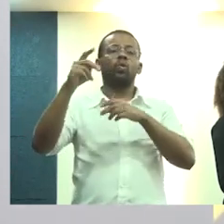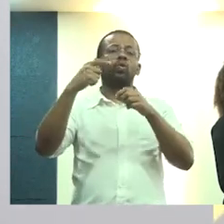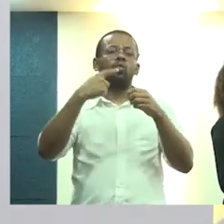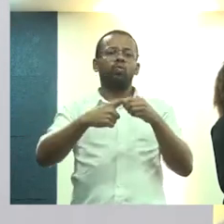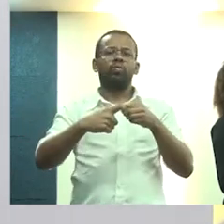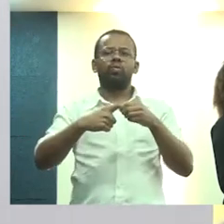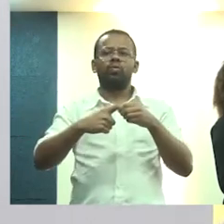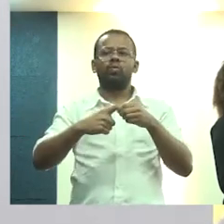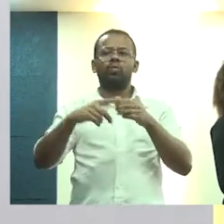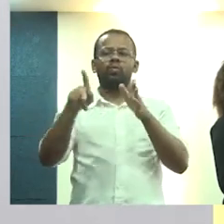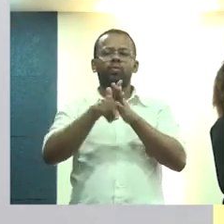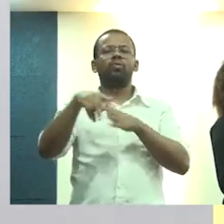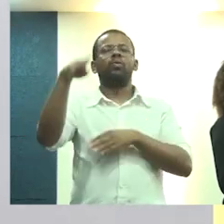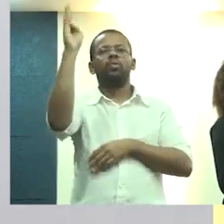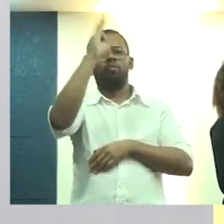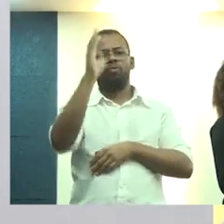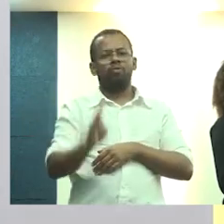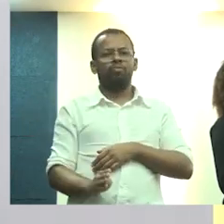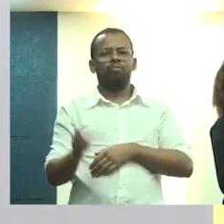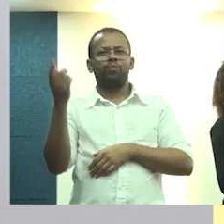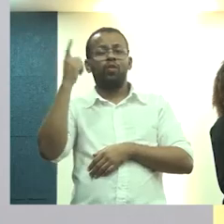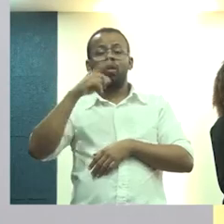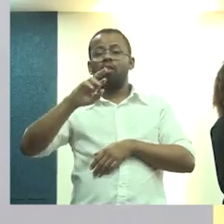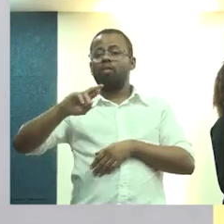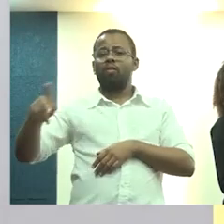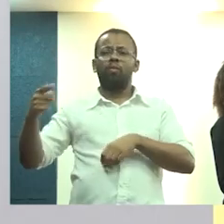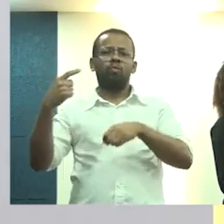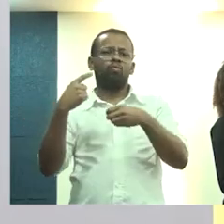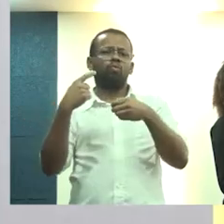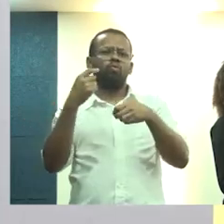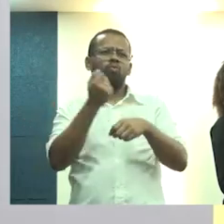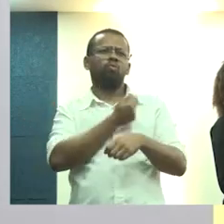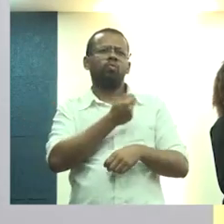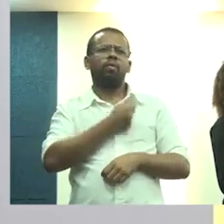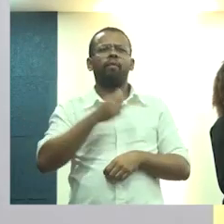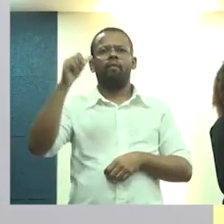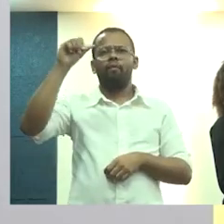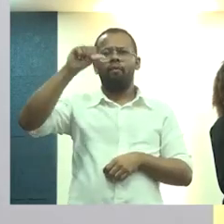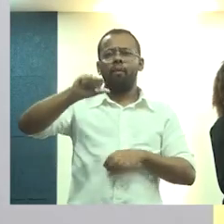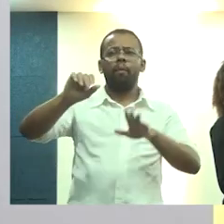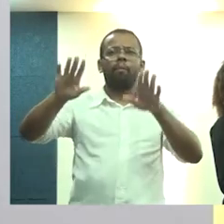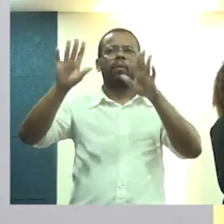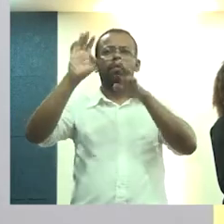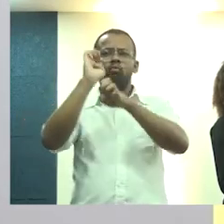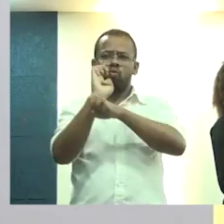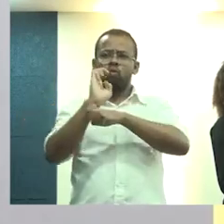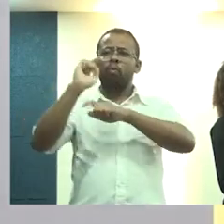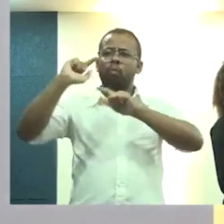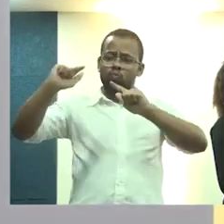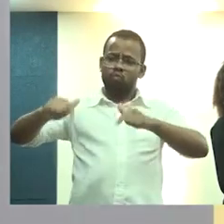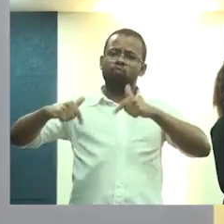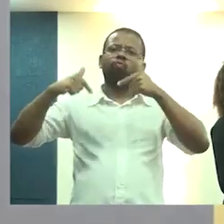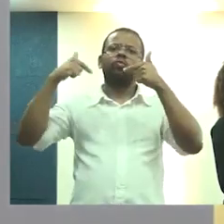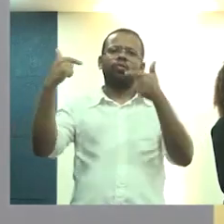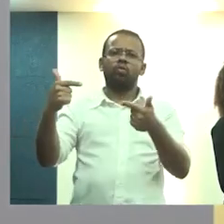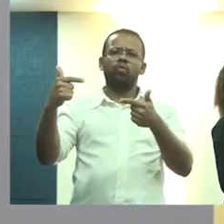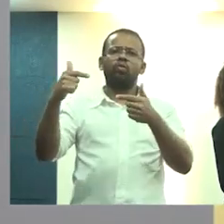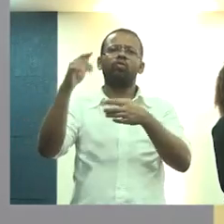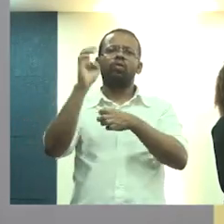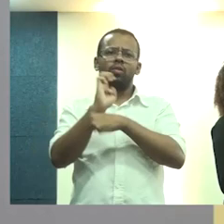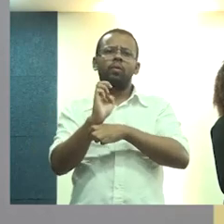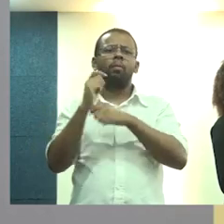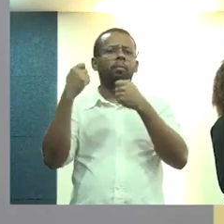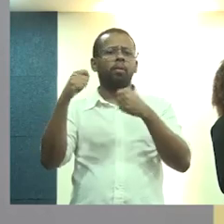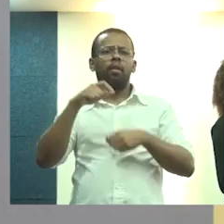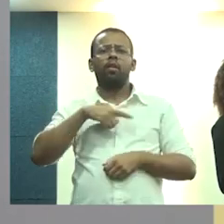domicílios brasileiros inadequados. Isso não é um número irrelevante, isso é algo que o Estado precisa enfrentar, isso é algo que o